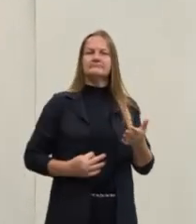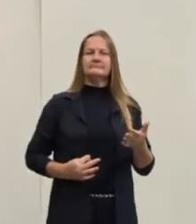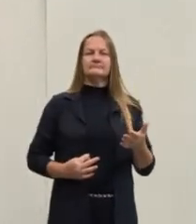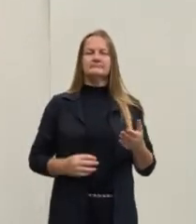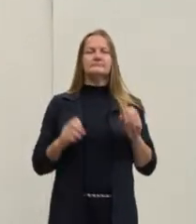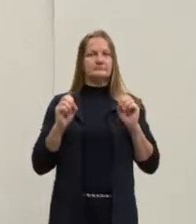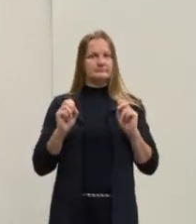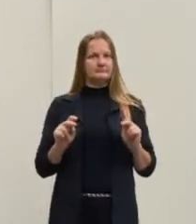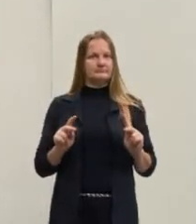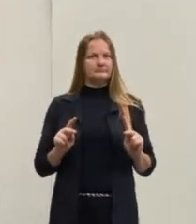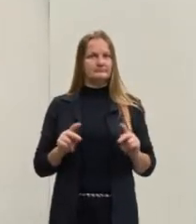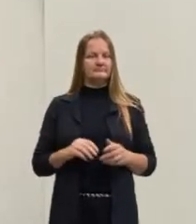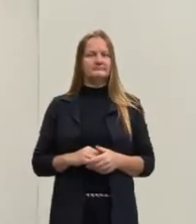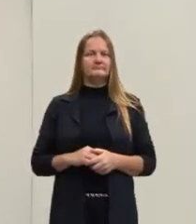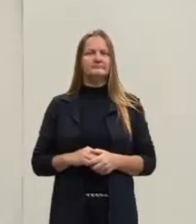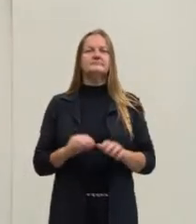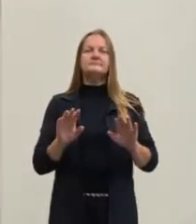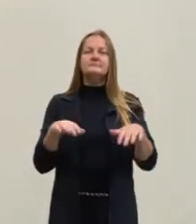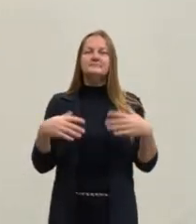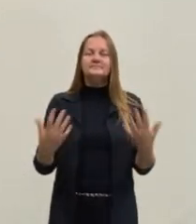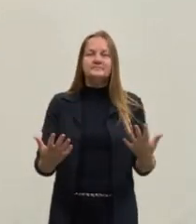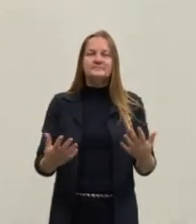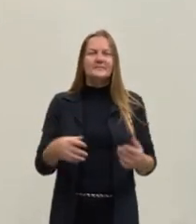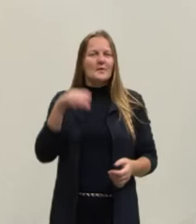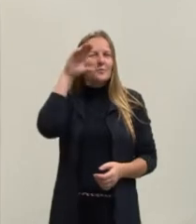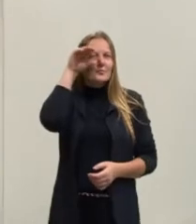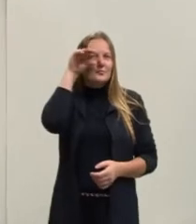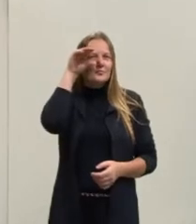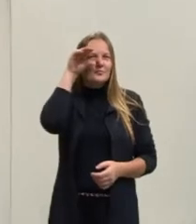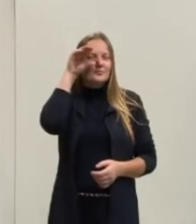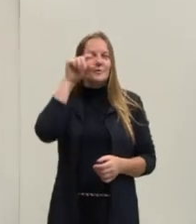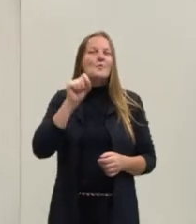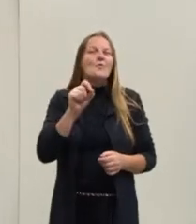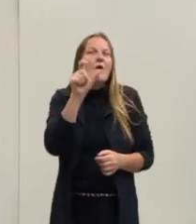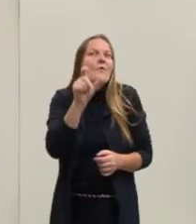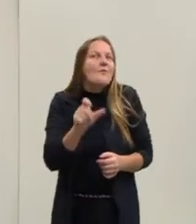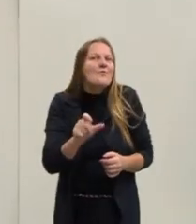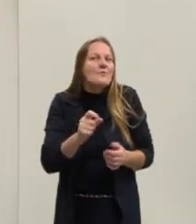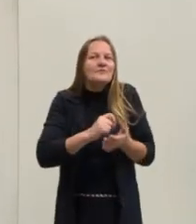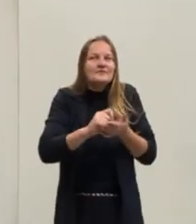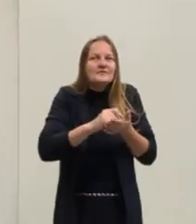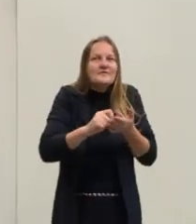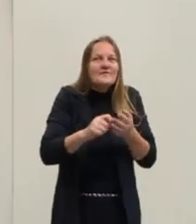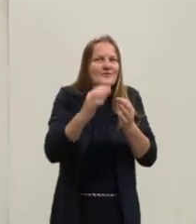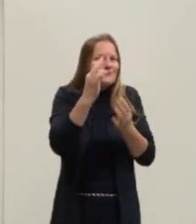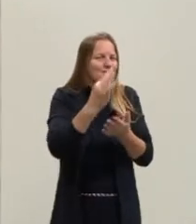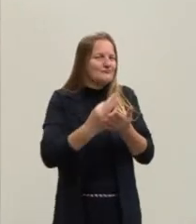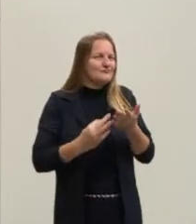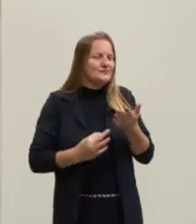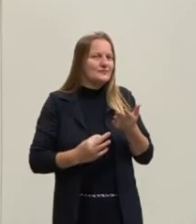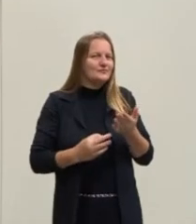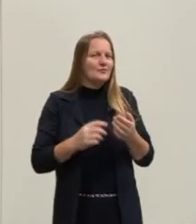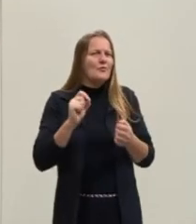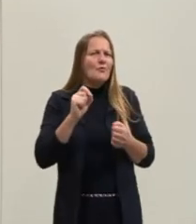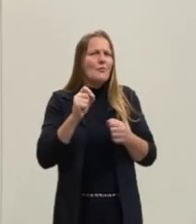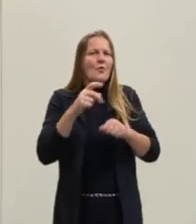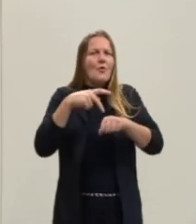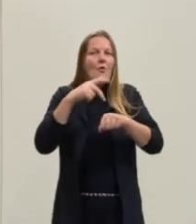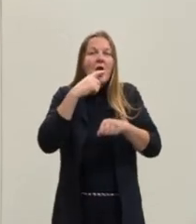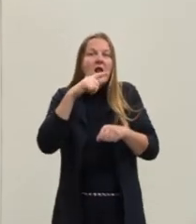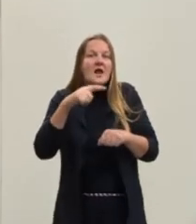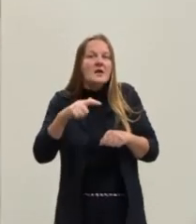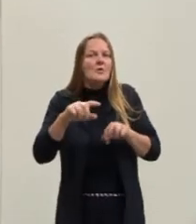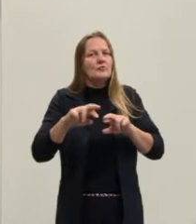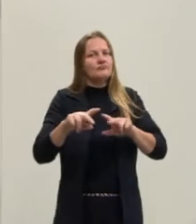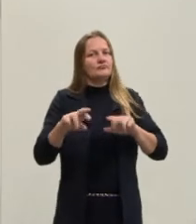Ok pessoal? Então, nós vamos observar quem escreveu o texto, ele está escrito em língua estrangeira, está